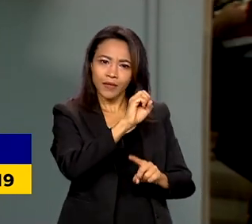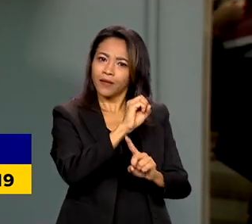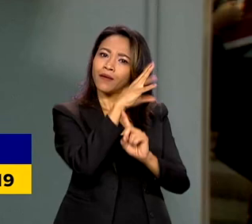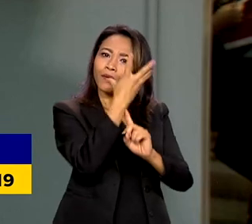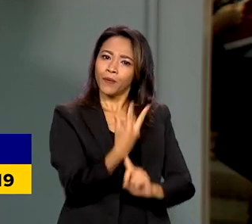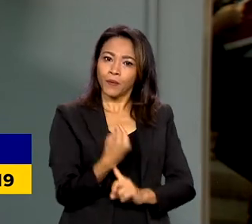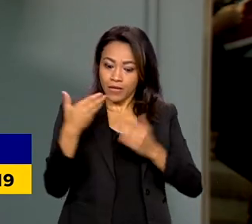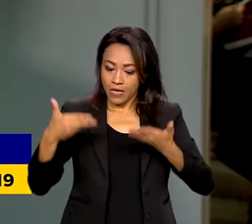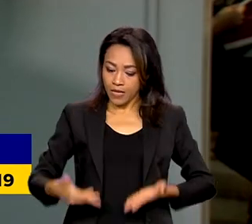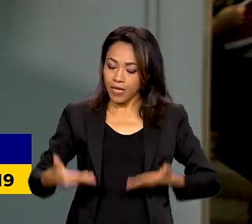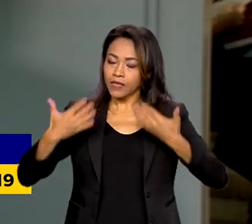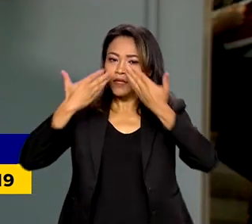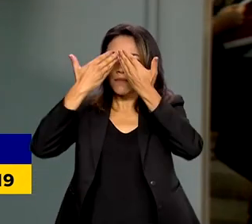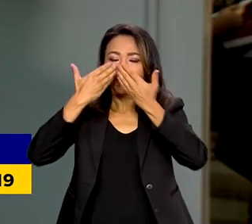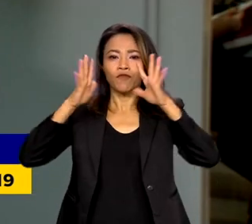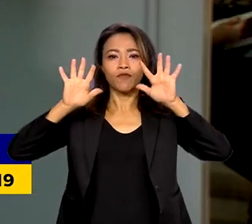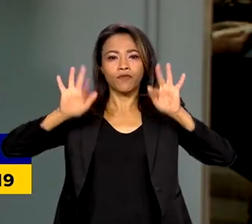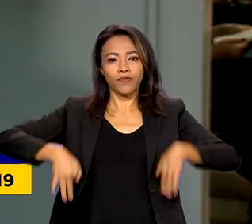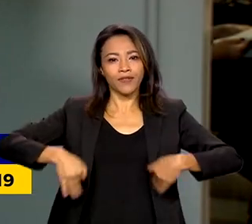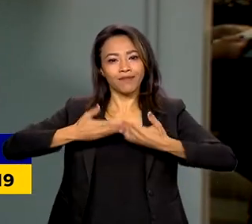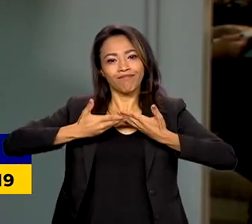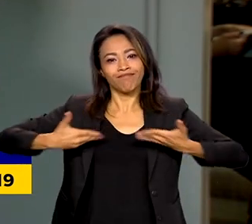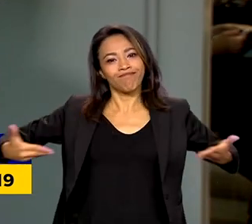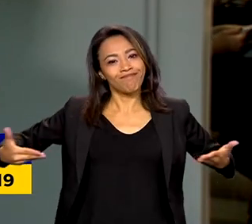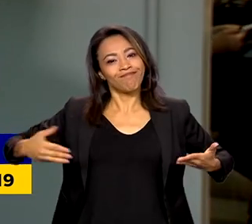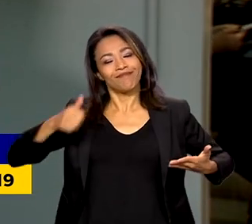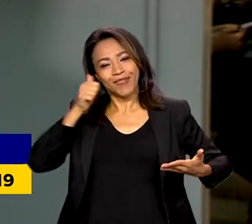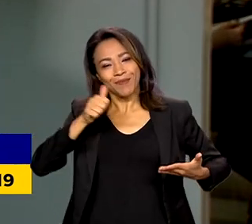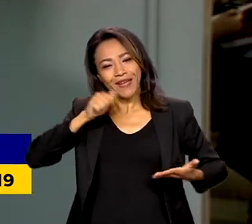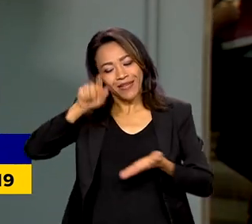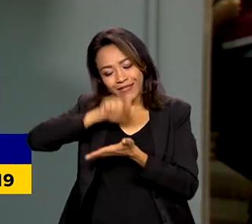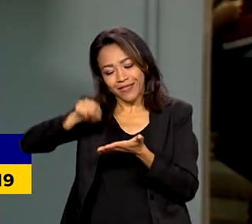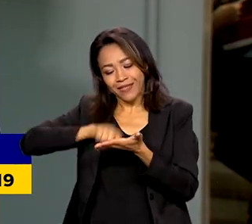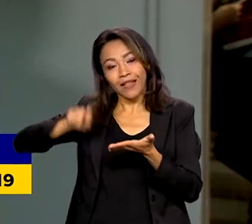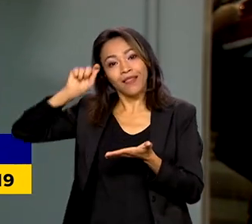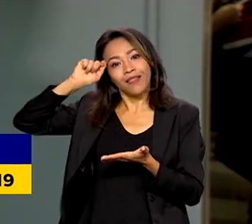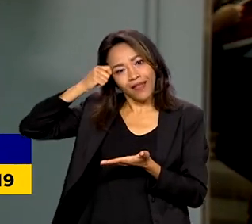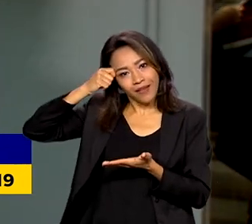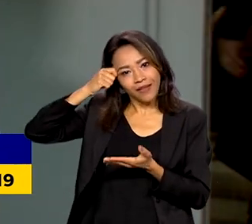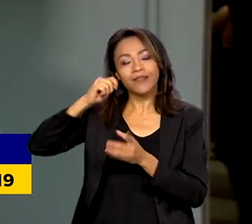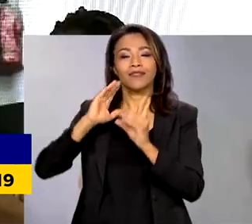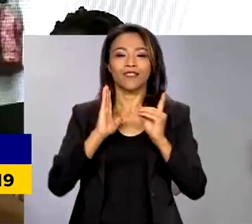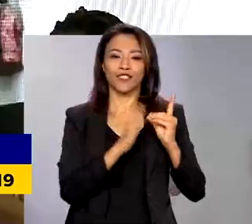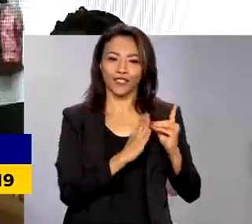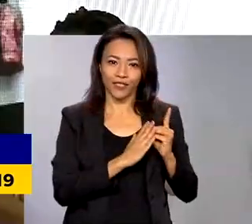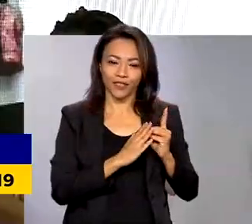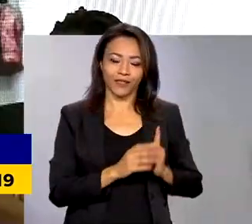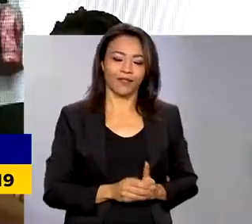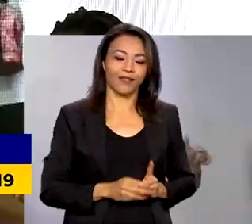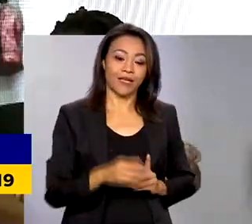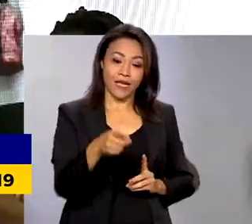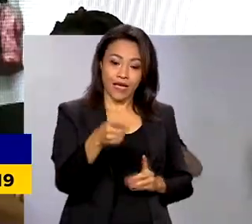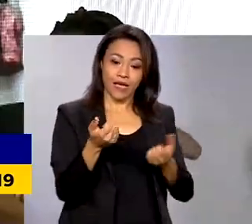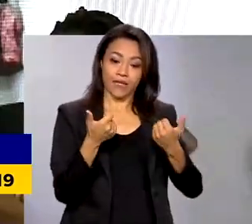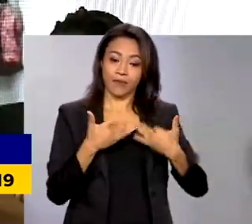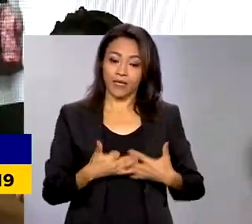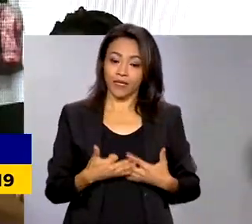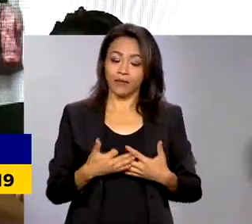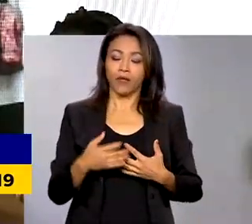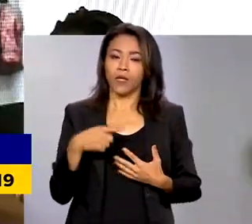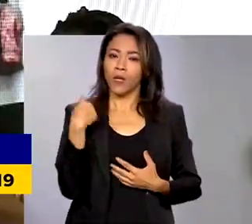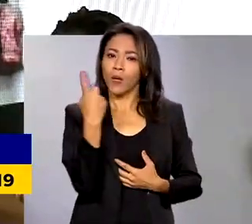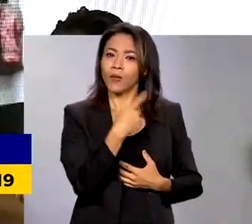mesa de encerramento, o protagonismo foi delas, as escritoras, negras e indígenas. Nós não podemos deixar de